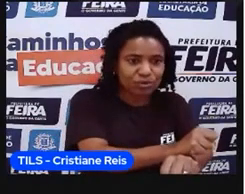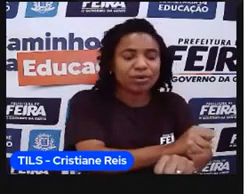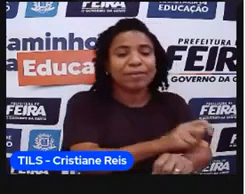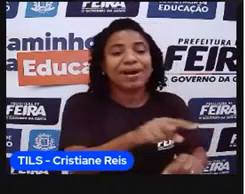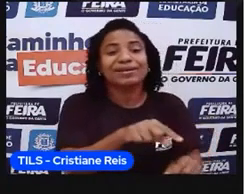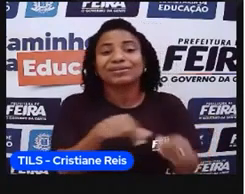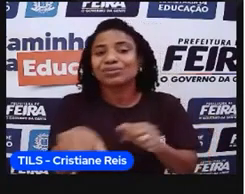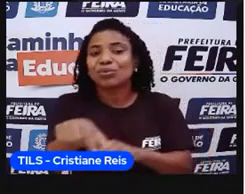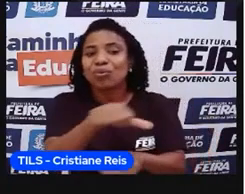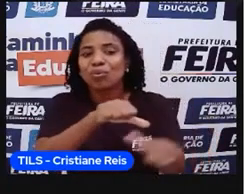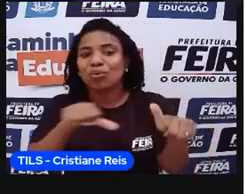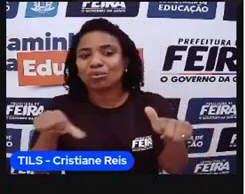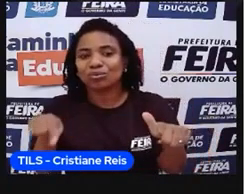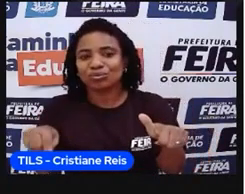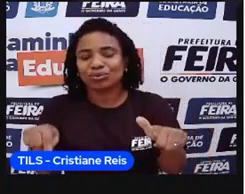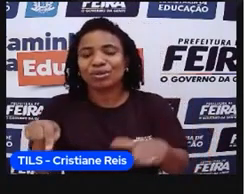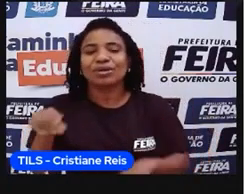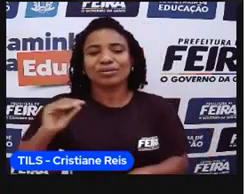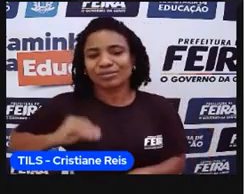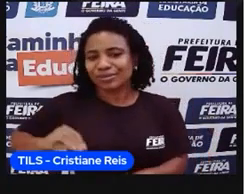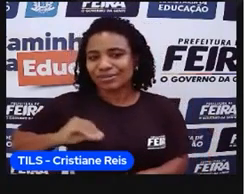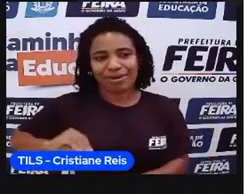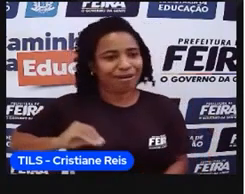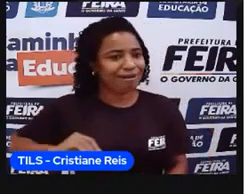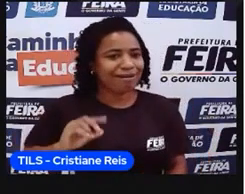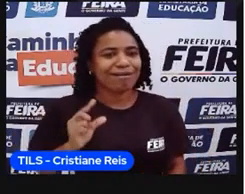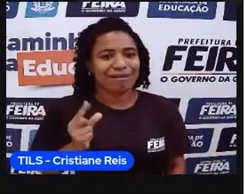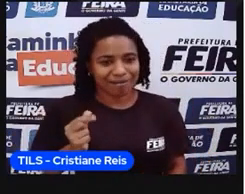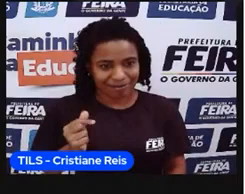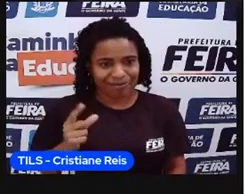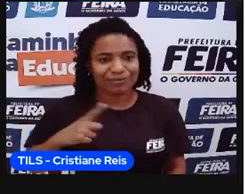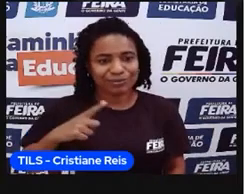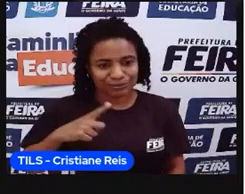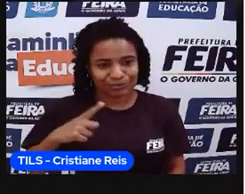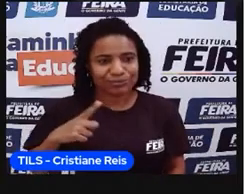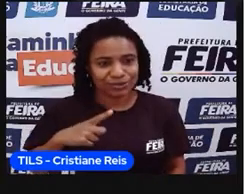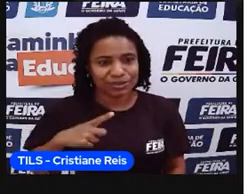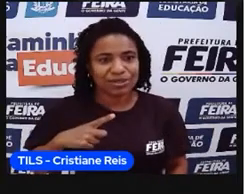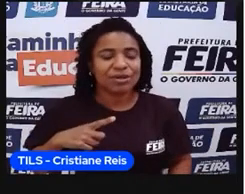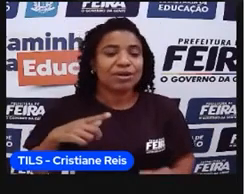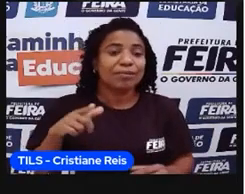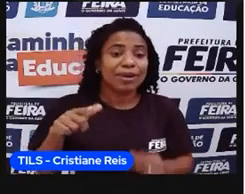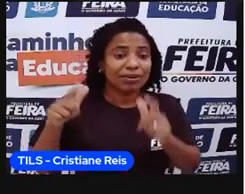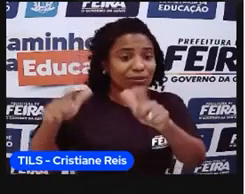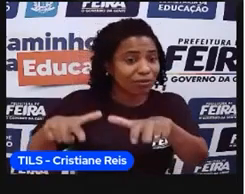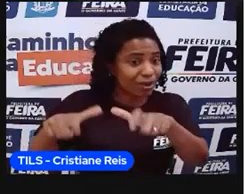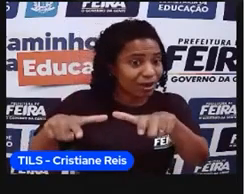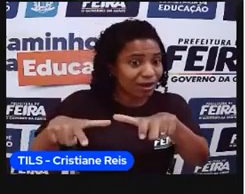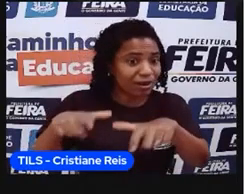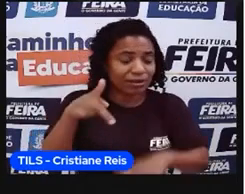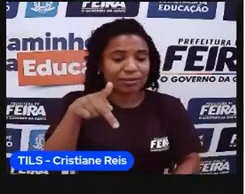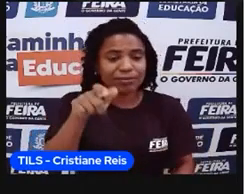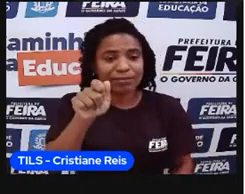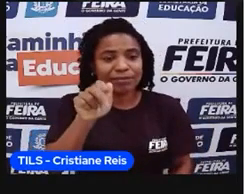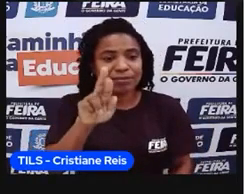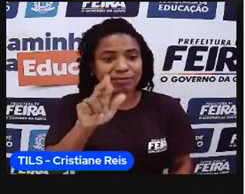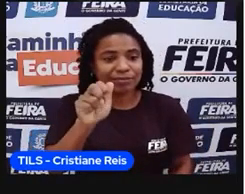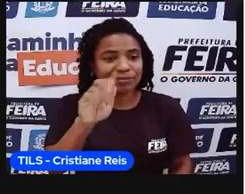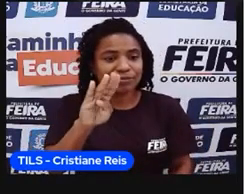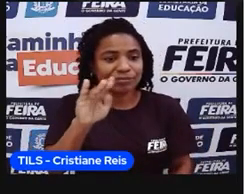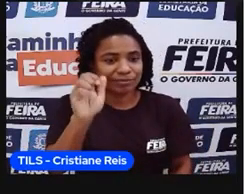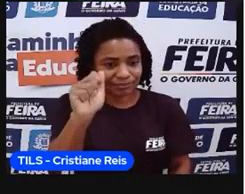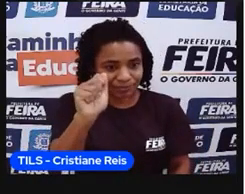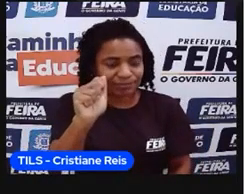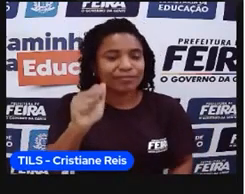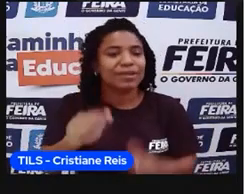trabalhavam e recebia algo por isso. Já no caso, né, do Vale do Paraíba, infelizmente, a mão de obra era escrava, continuando, mantendo aquela